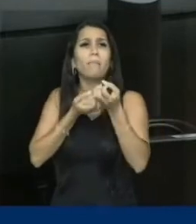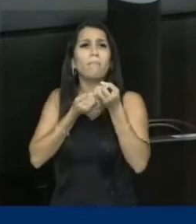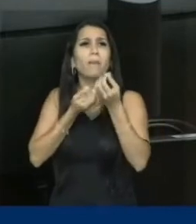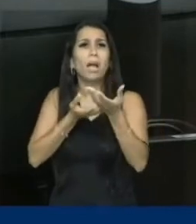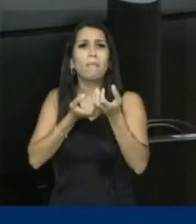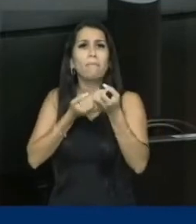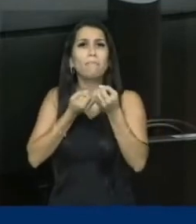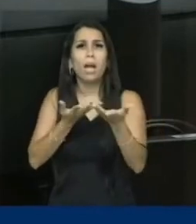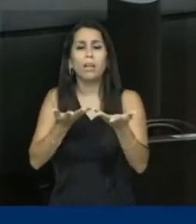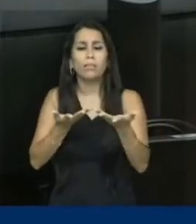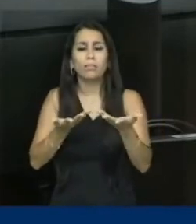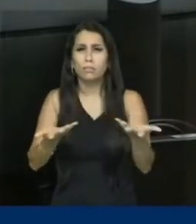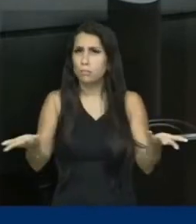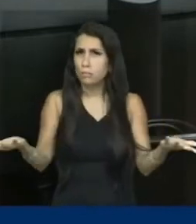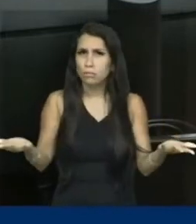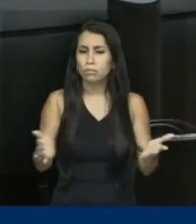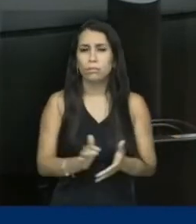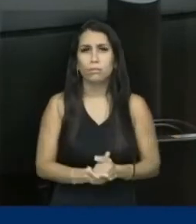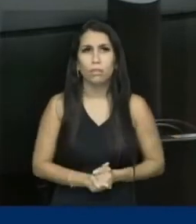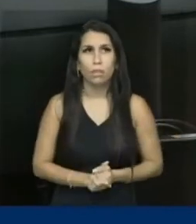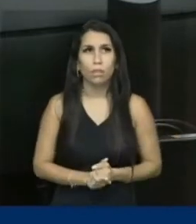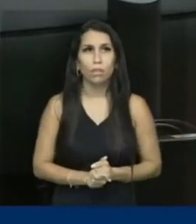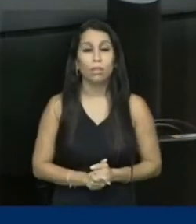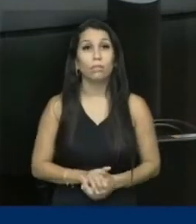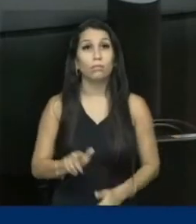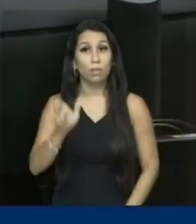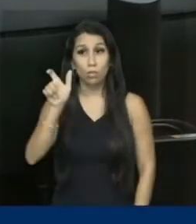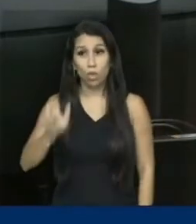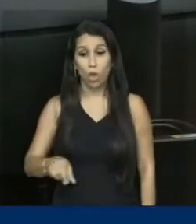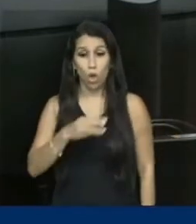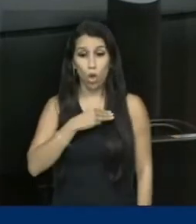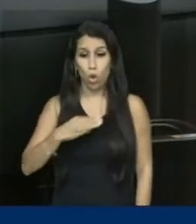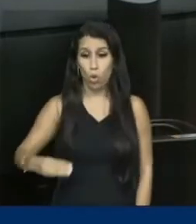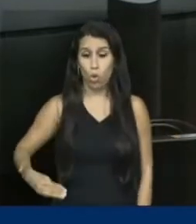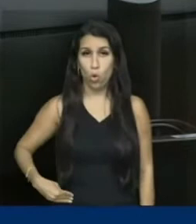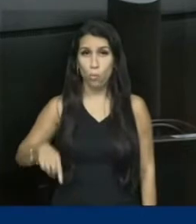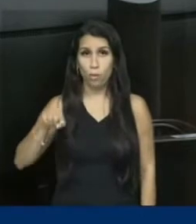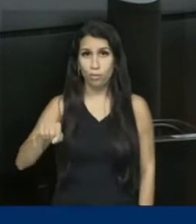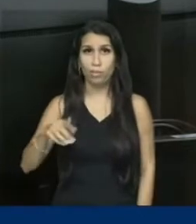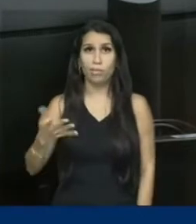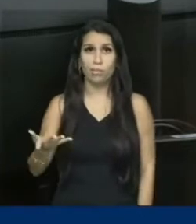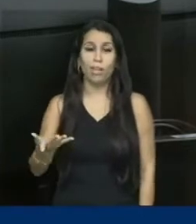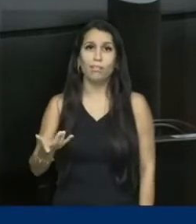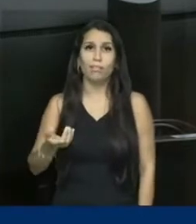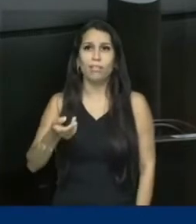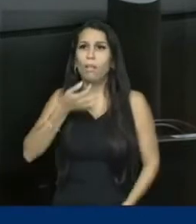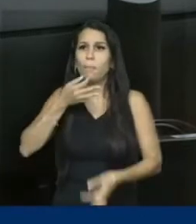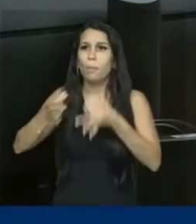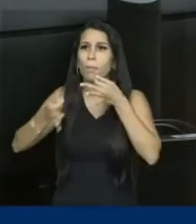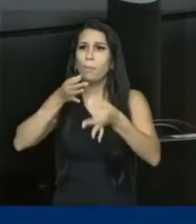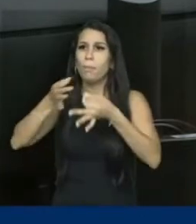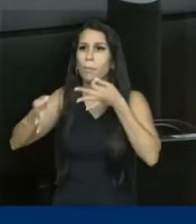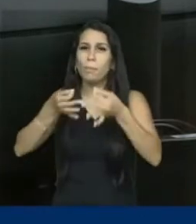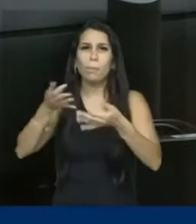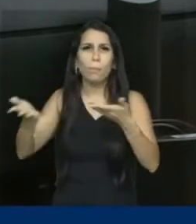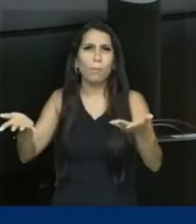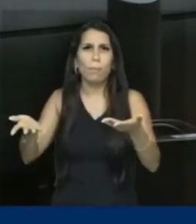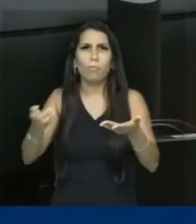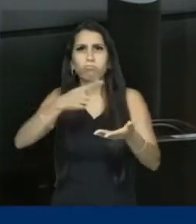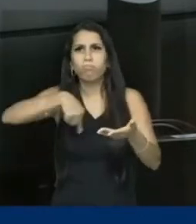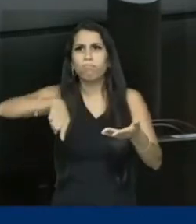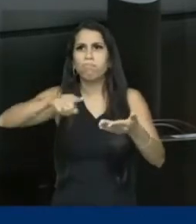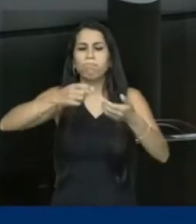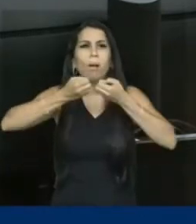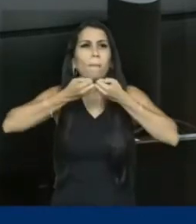de modéstia. Com efeito, as palavras de um ministro de Estado não são meras opiniões sem consequências, sem repercussão